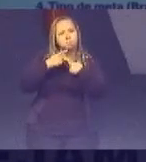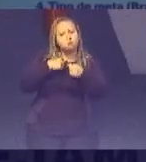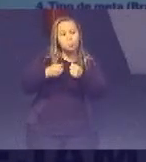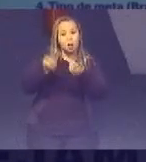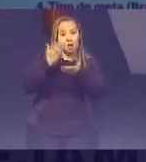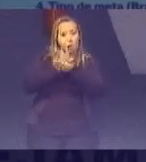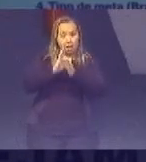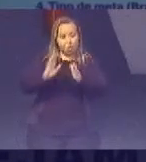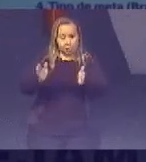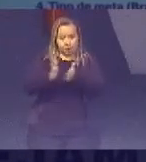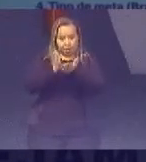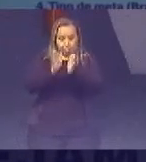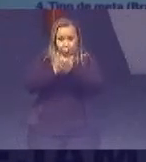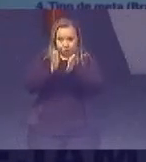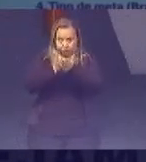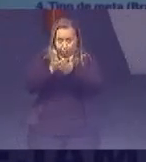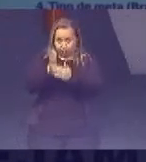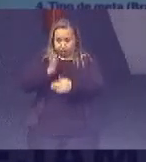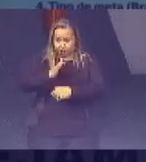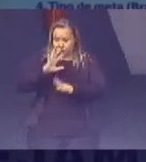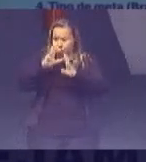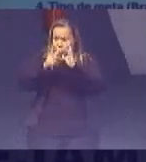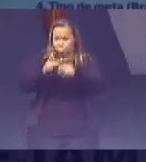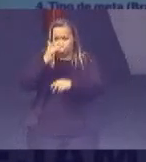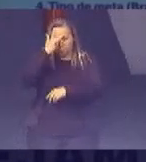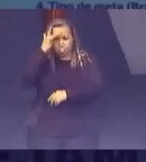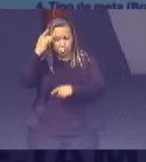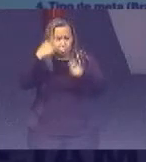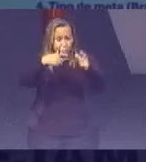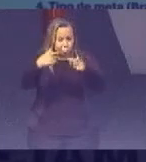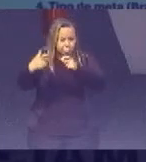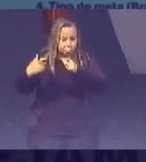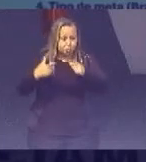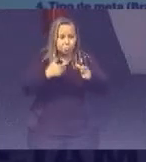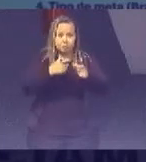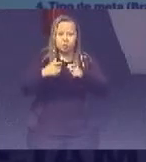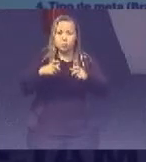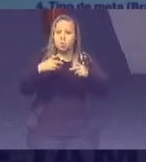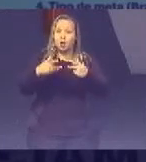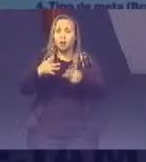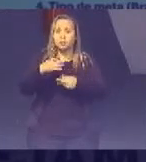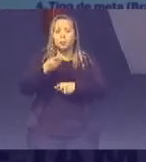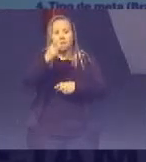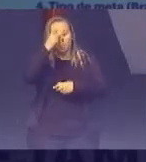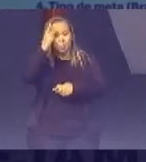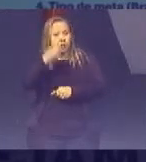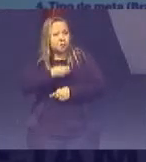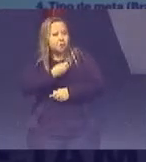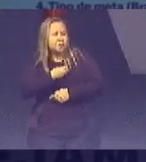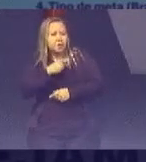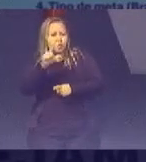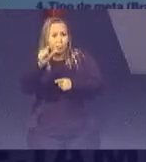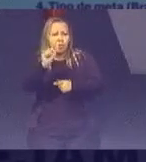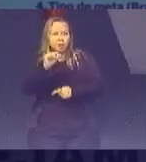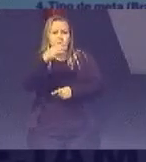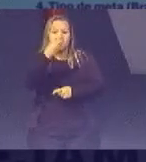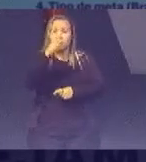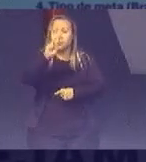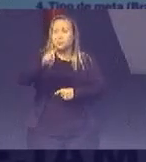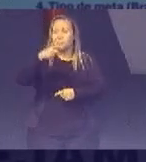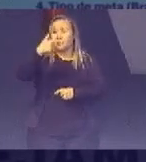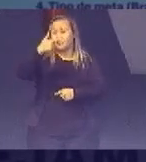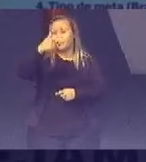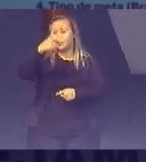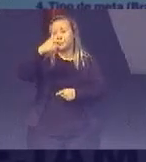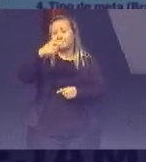pobreza Extrema Para todas As pessoas Em todos Os lugares Medida Como pessoas Vivendo Com menos De 3,20 Per capita